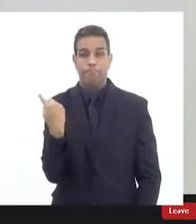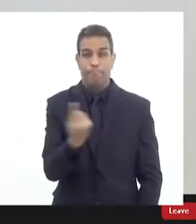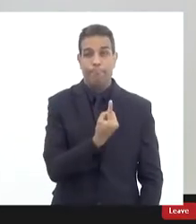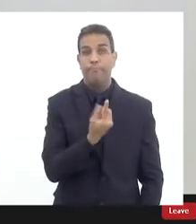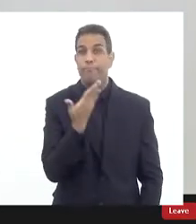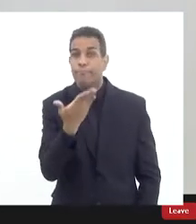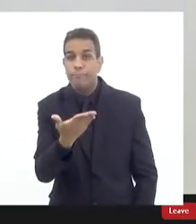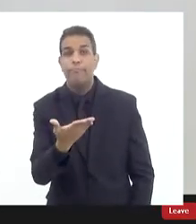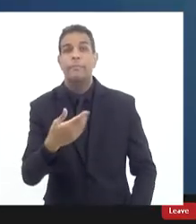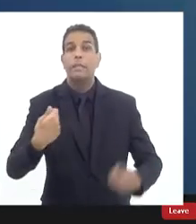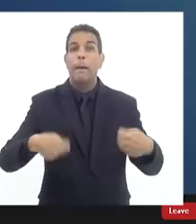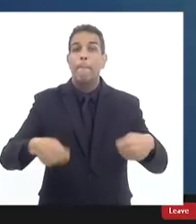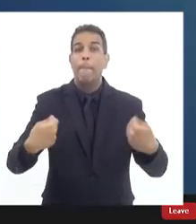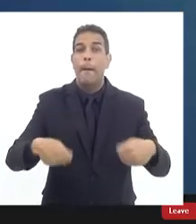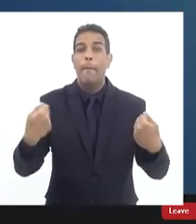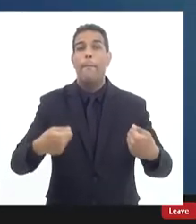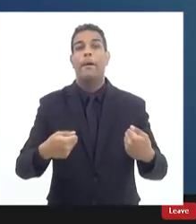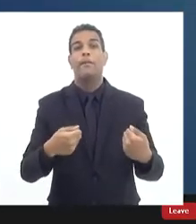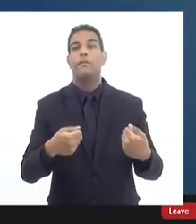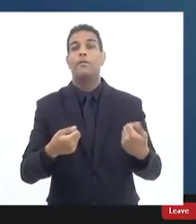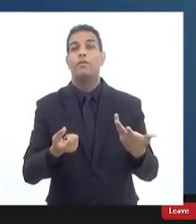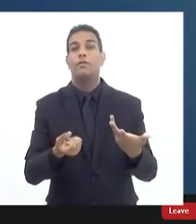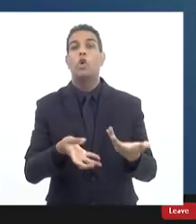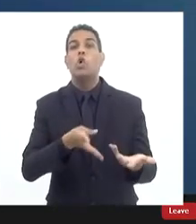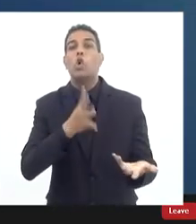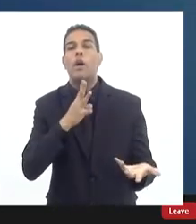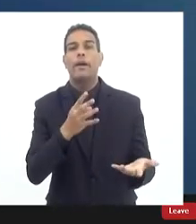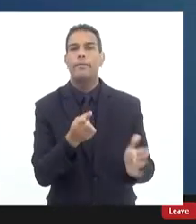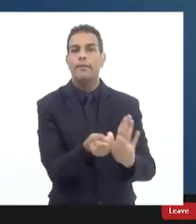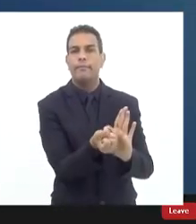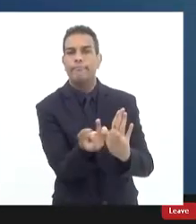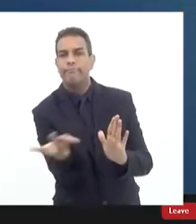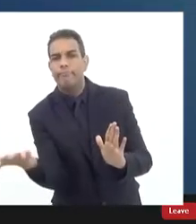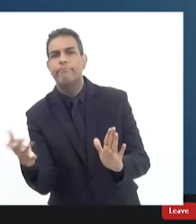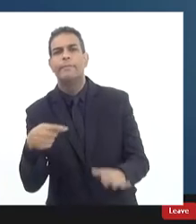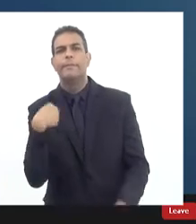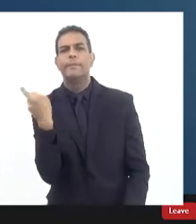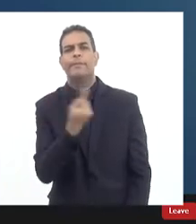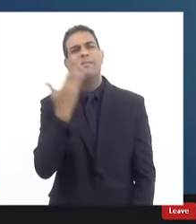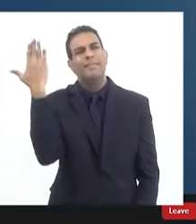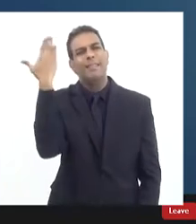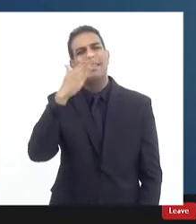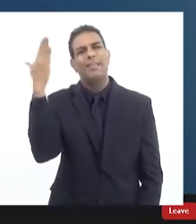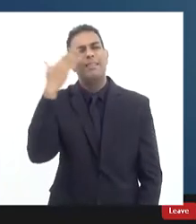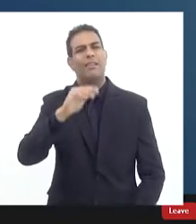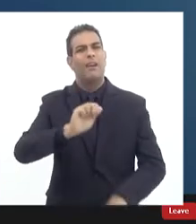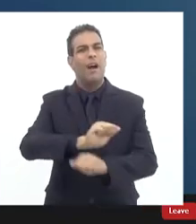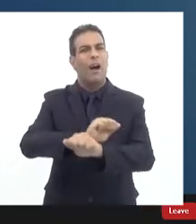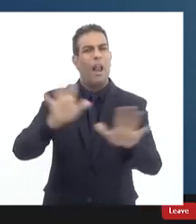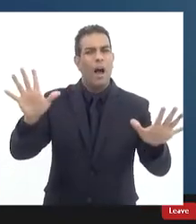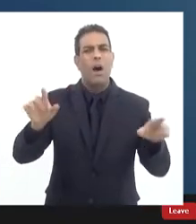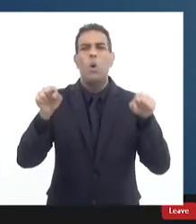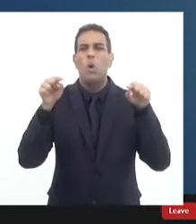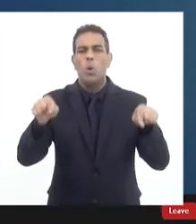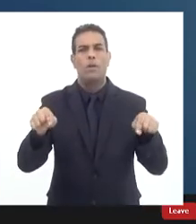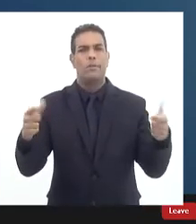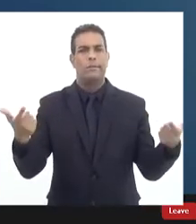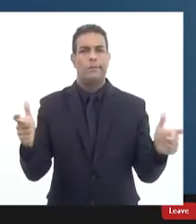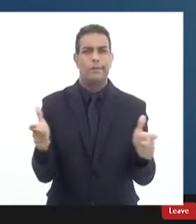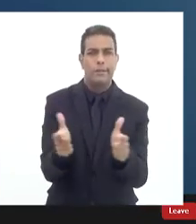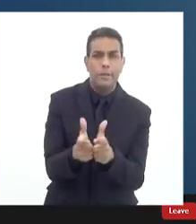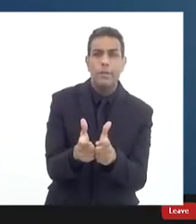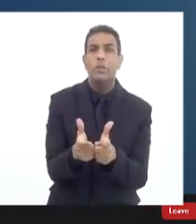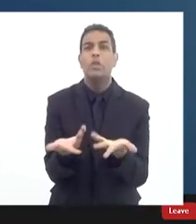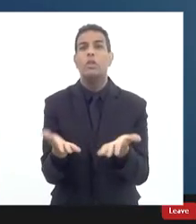são dados que a gente precisa levantar para a gente entender hoje essa redução das